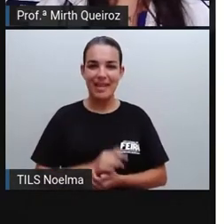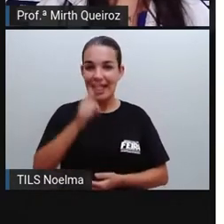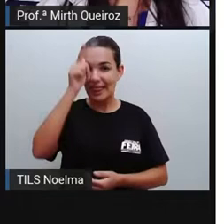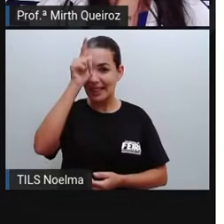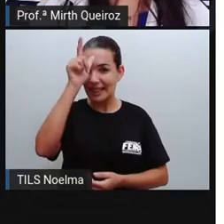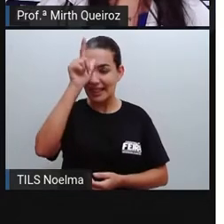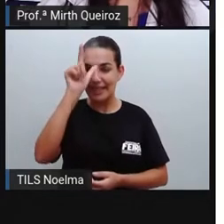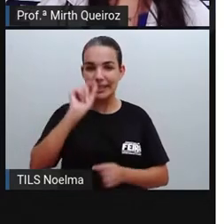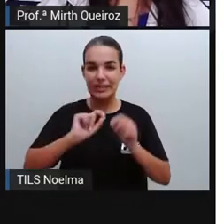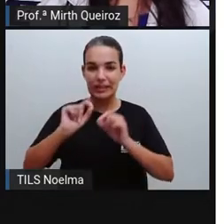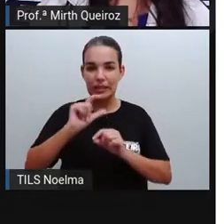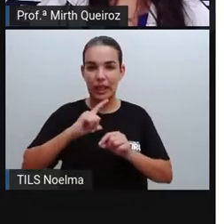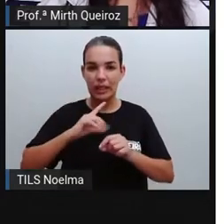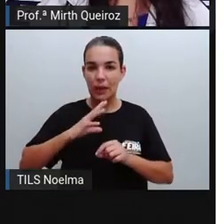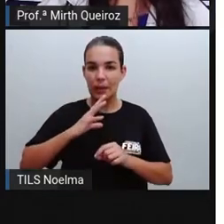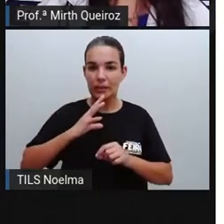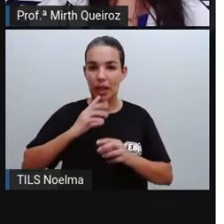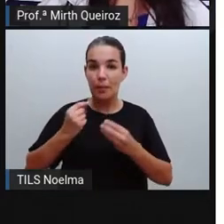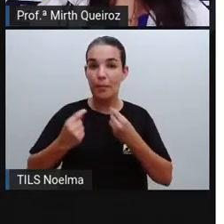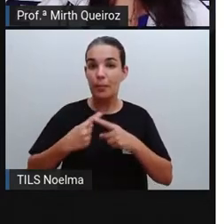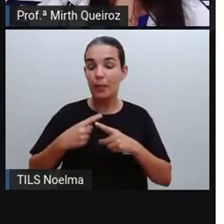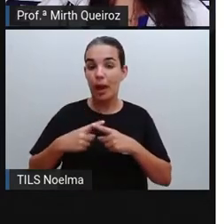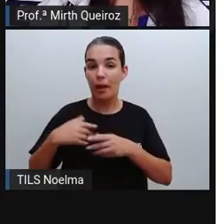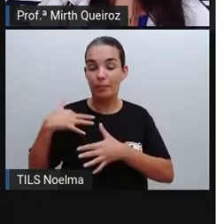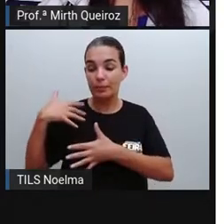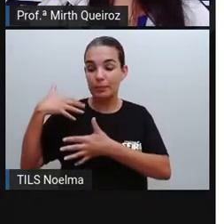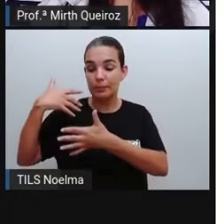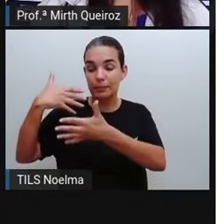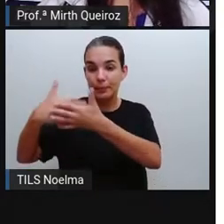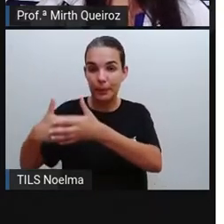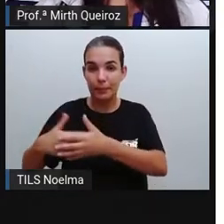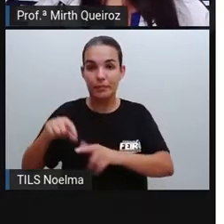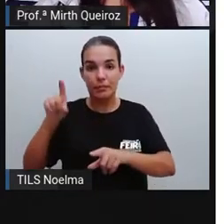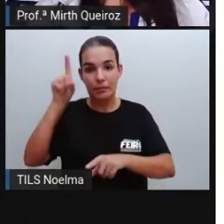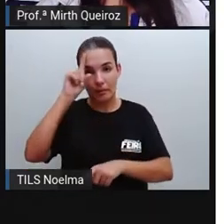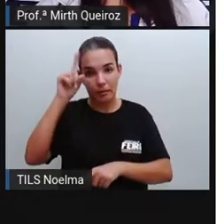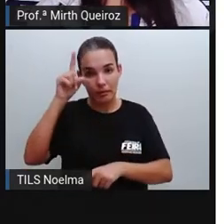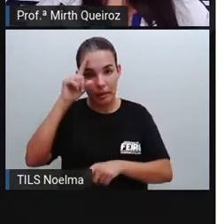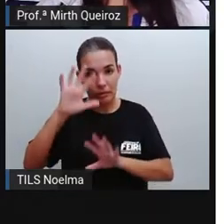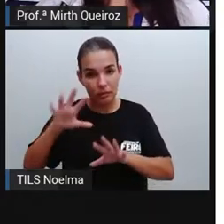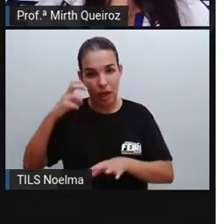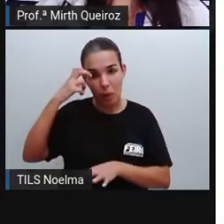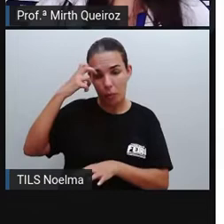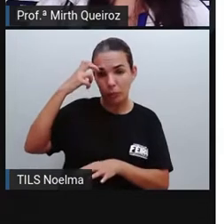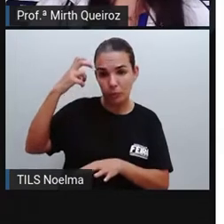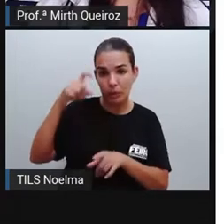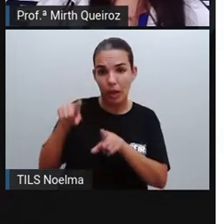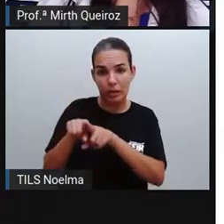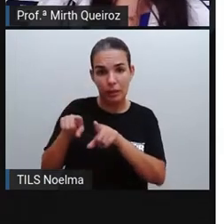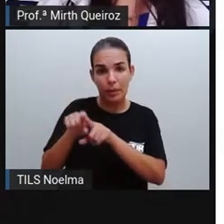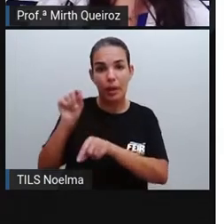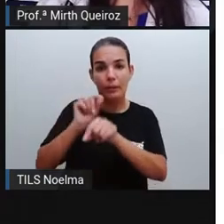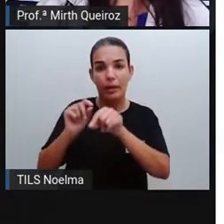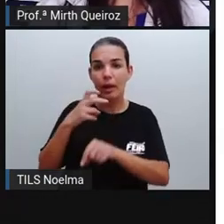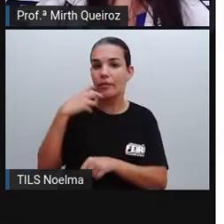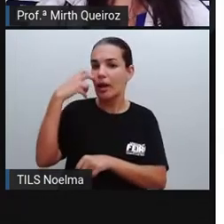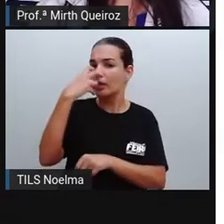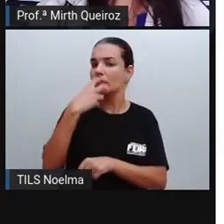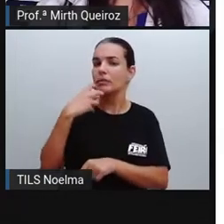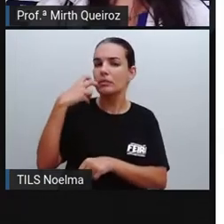As lendas são conhecidas por transmitir uma tradição ou cultura através da narrativa